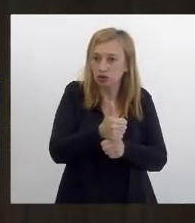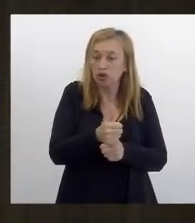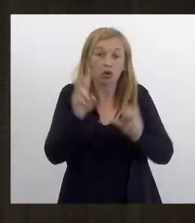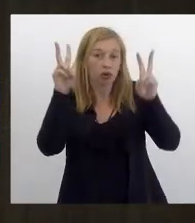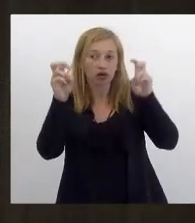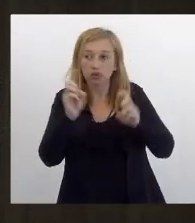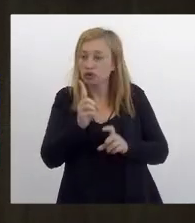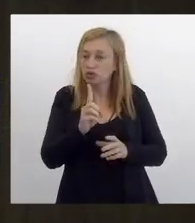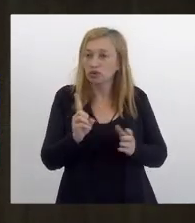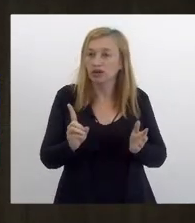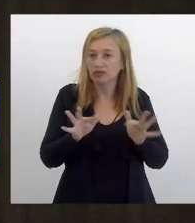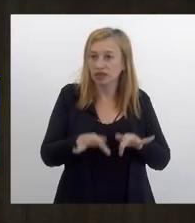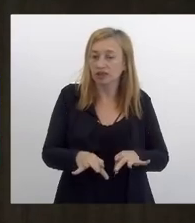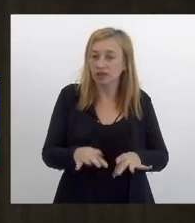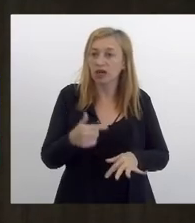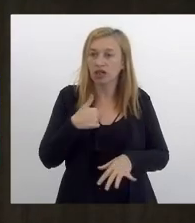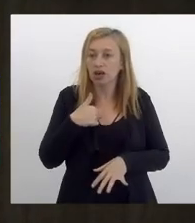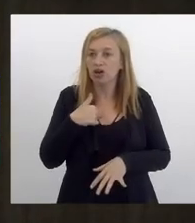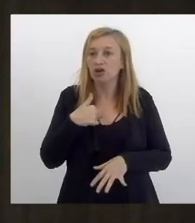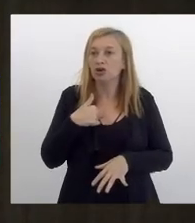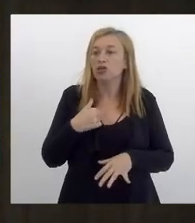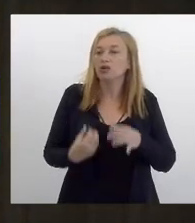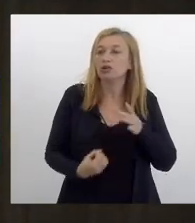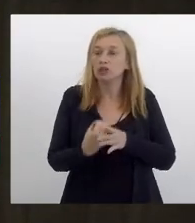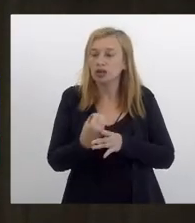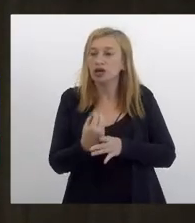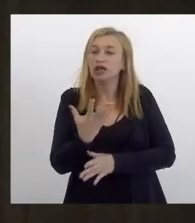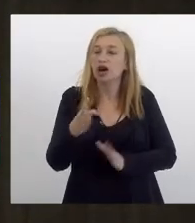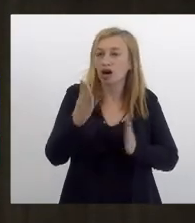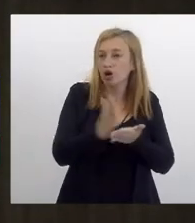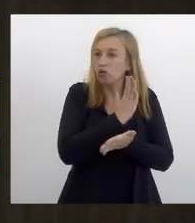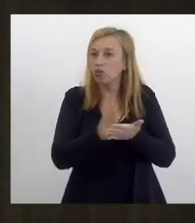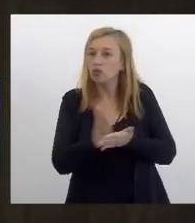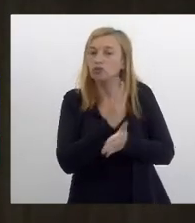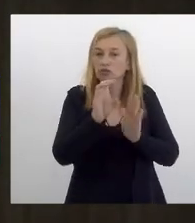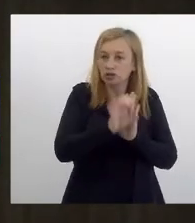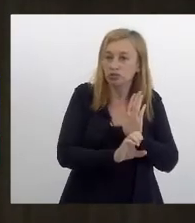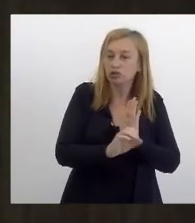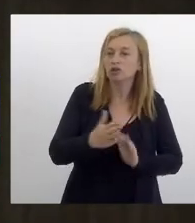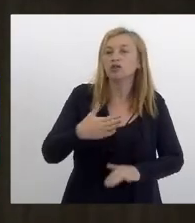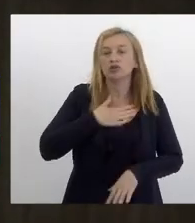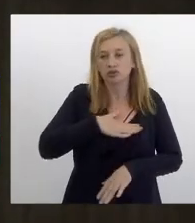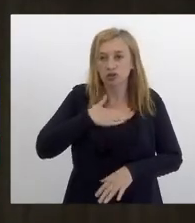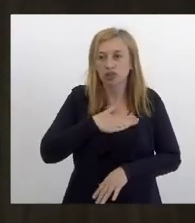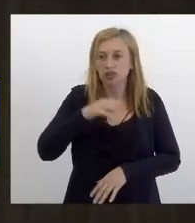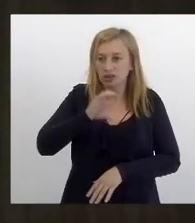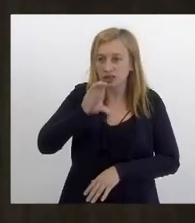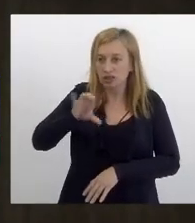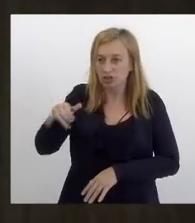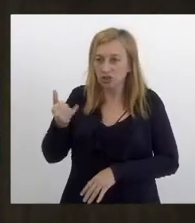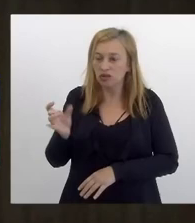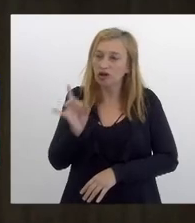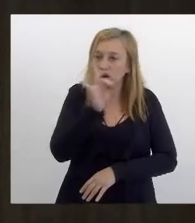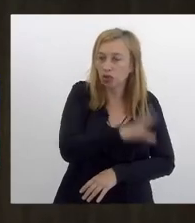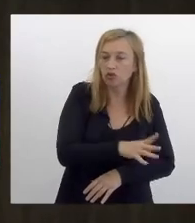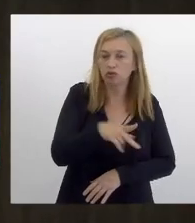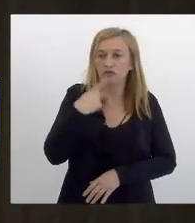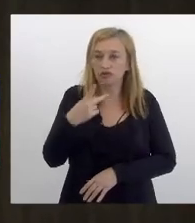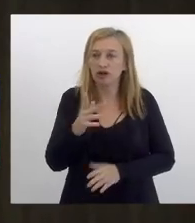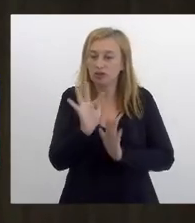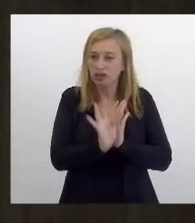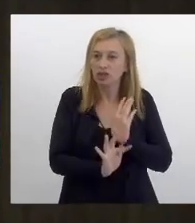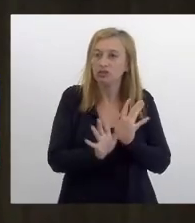assunto não está pacificado eu mesmo seria autor de algumas emendas e gostaria que a CCJ que vai dar a última palavra e o texto final